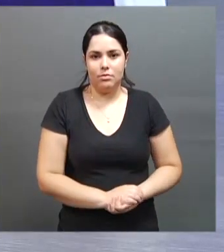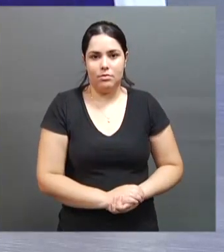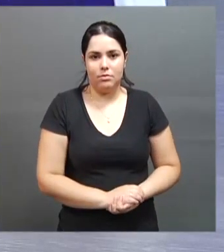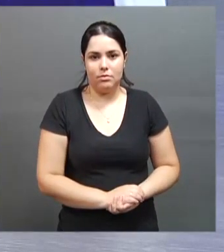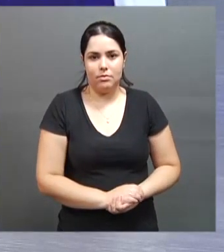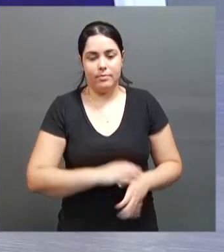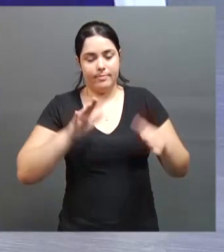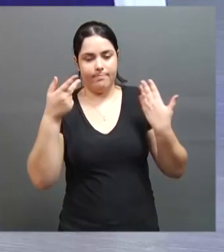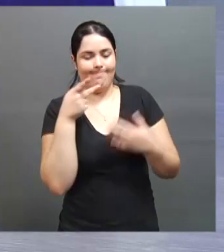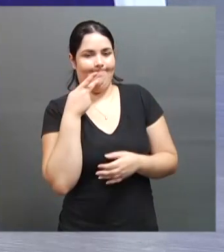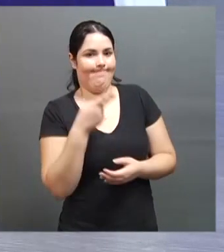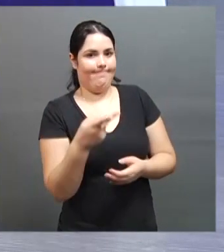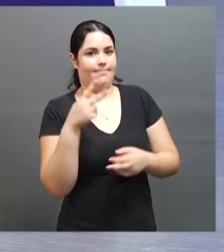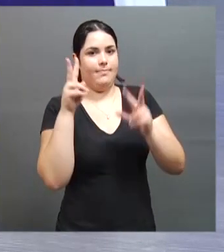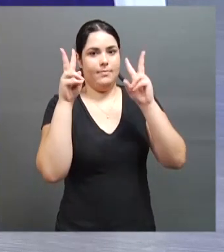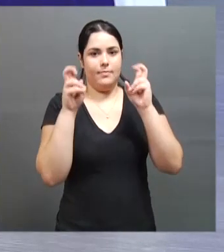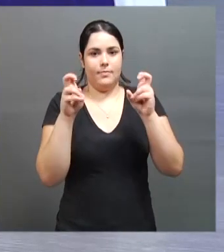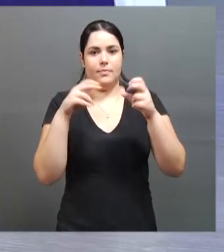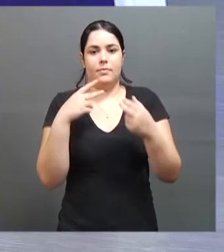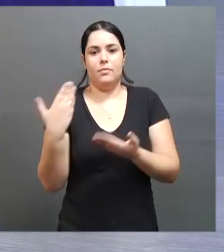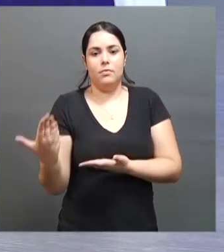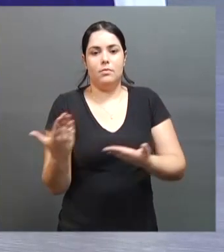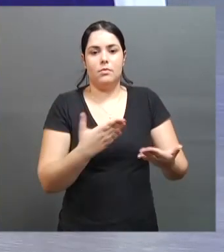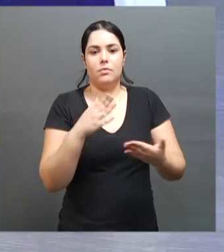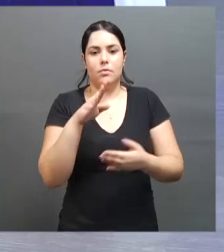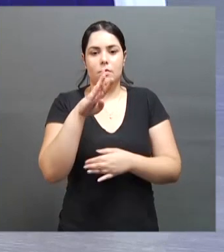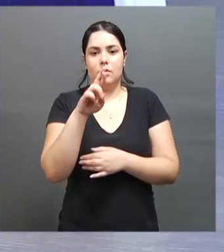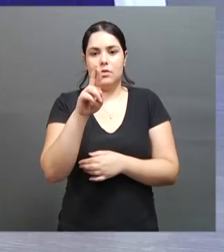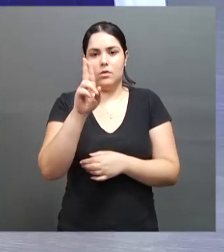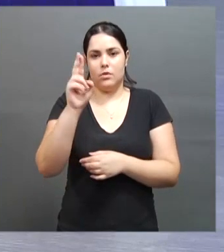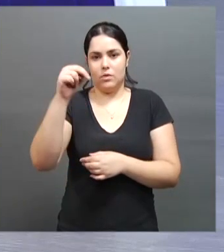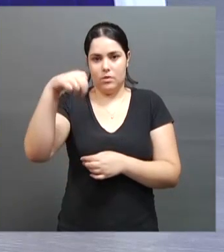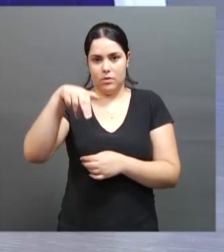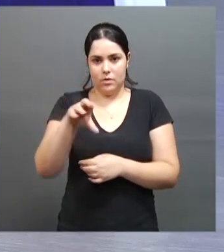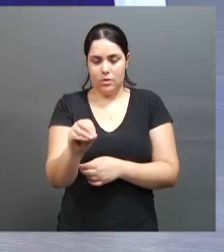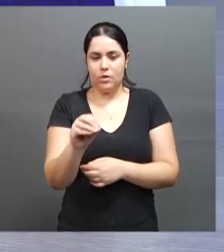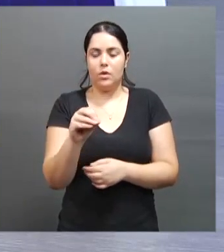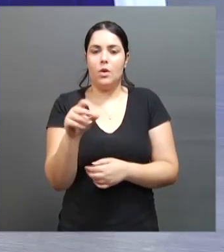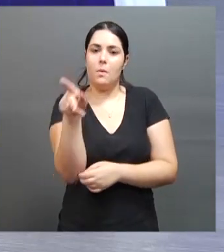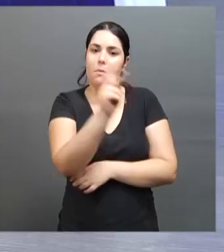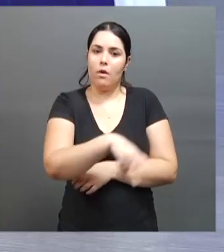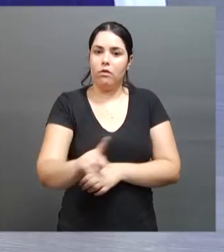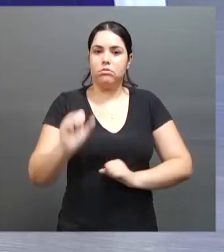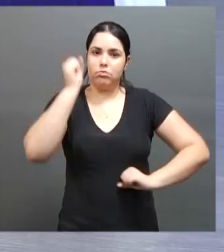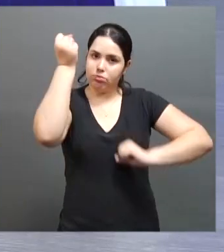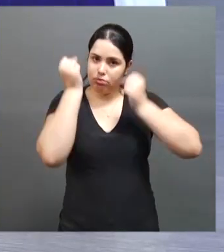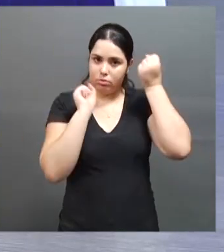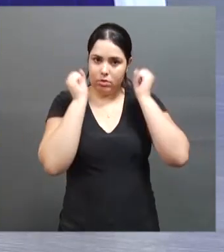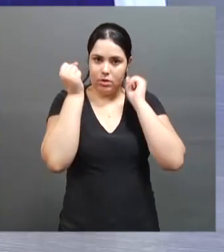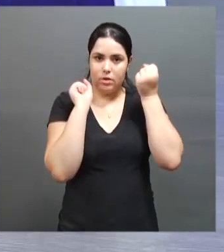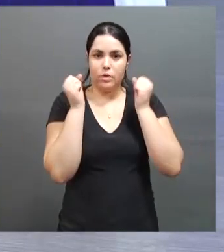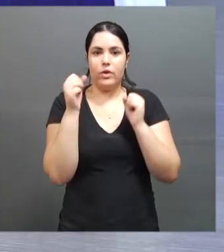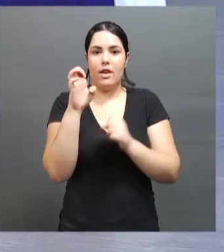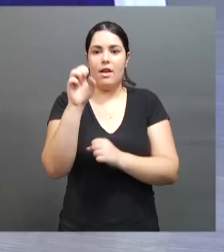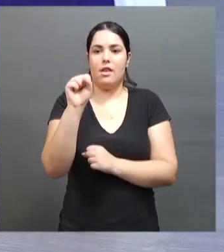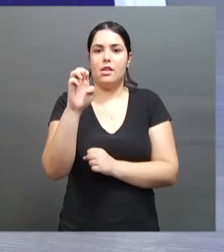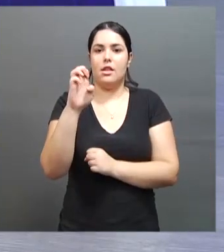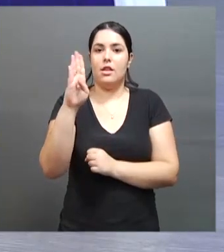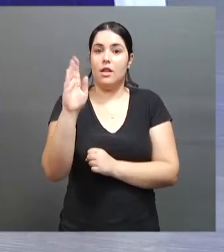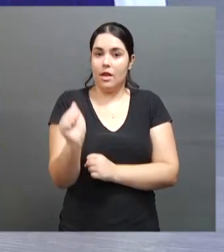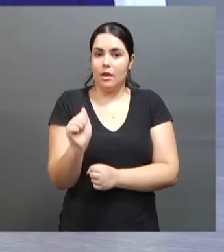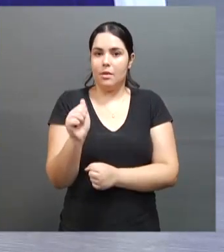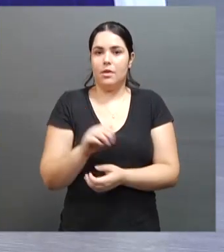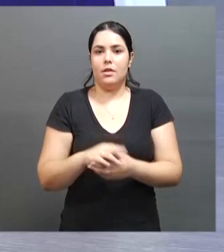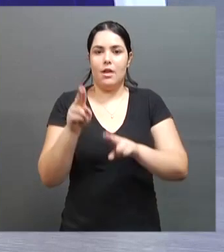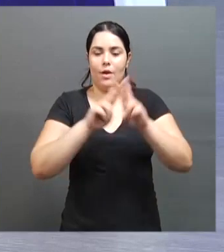Bom, e para falar sobre o assunto, a gente recebe hoje o Bruno Teodoro, professor de Educação Física na Ezeba, Escola de Educação Básica